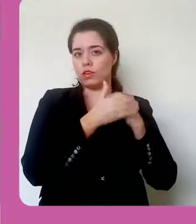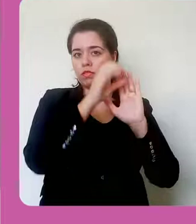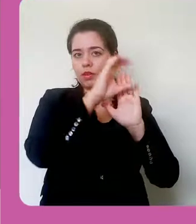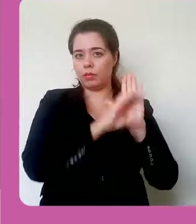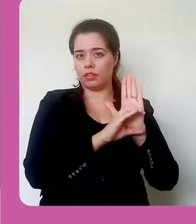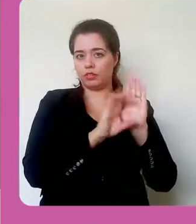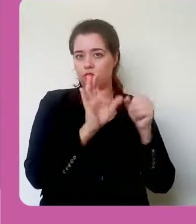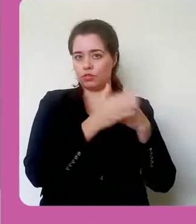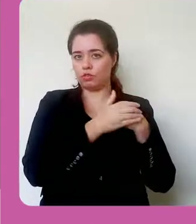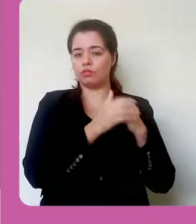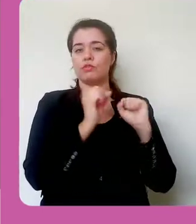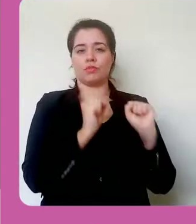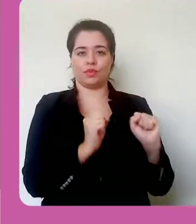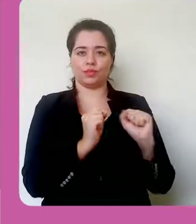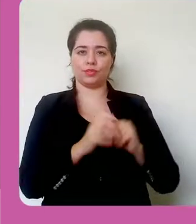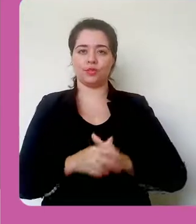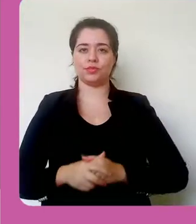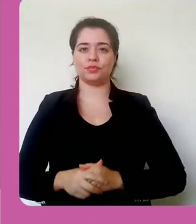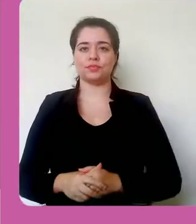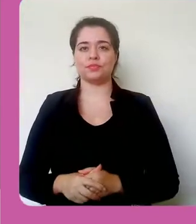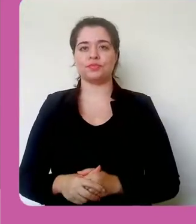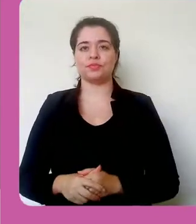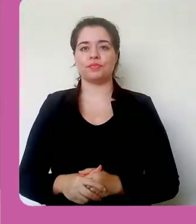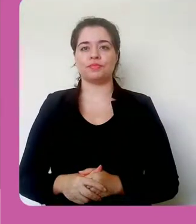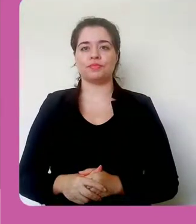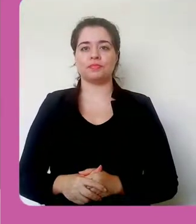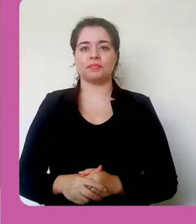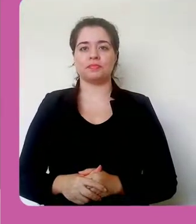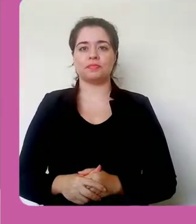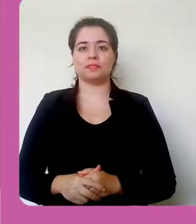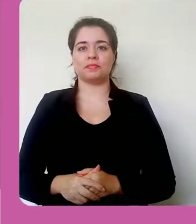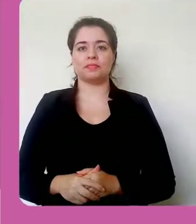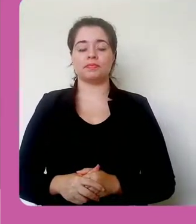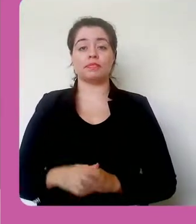Então, ele tá oculto, ele aparece como um xzinho aí já pra gente.